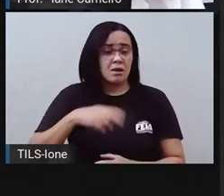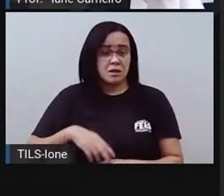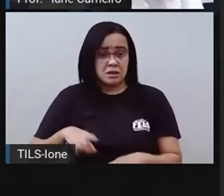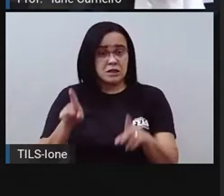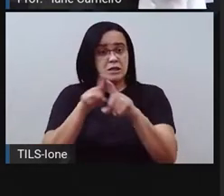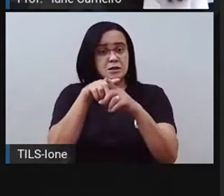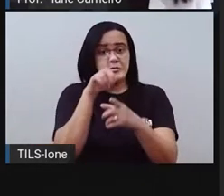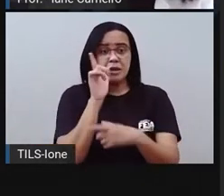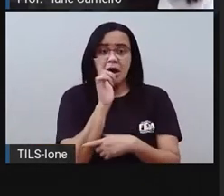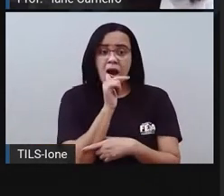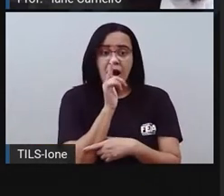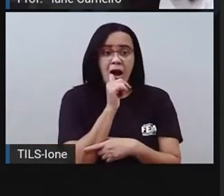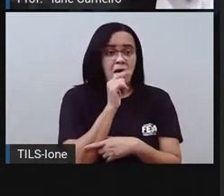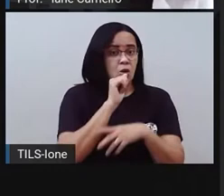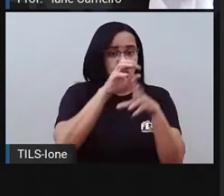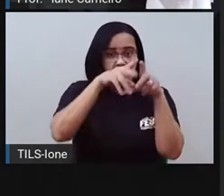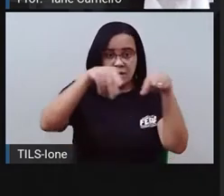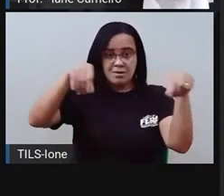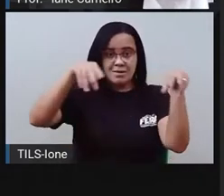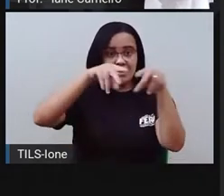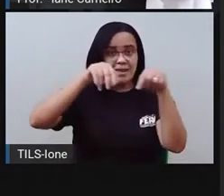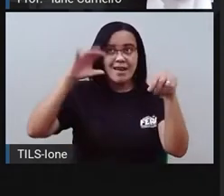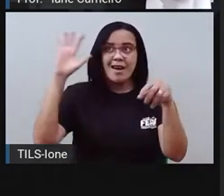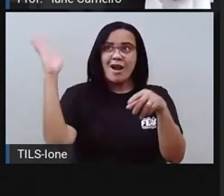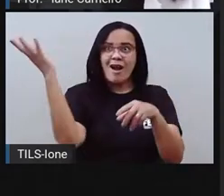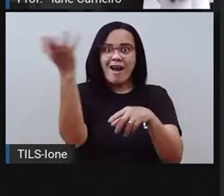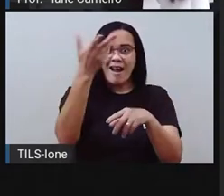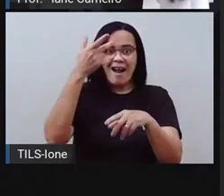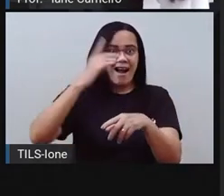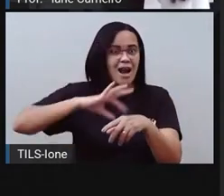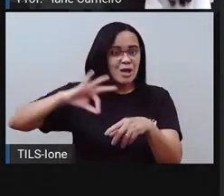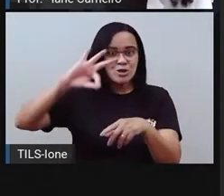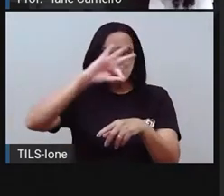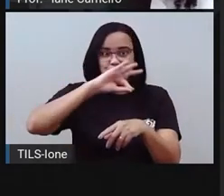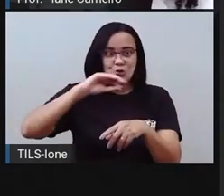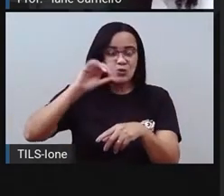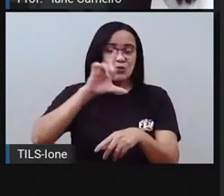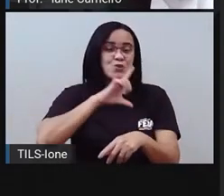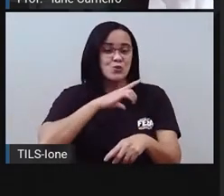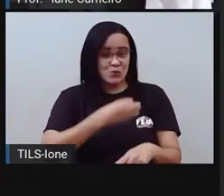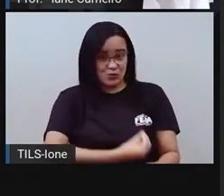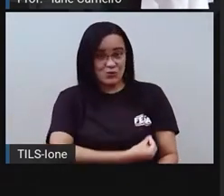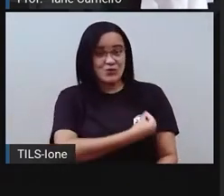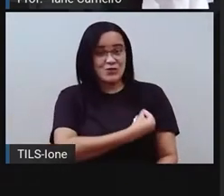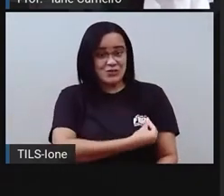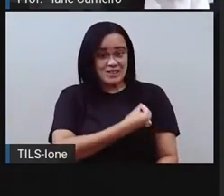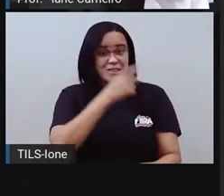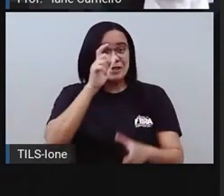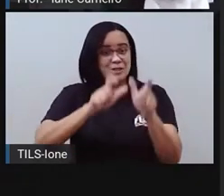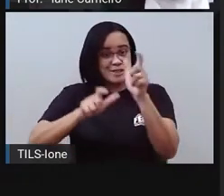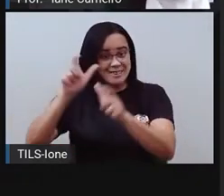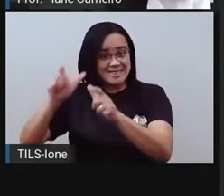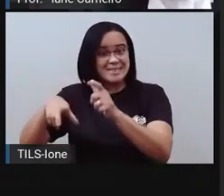da terra e do ar. Em tudo, até mesmo nos habitantes do mundinho.